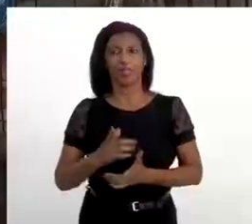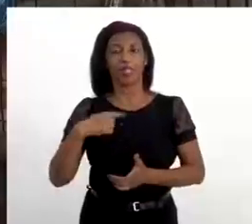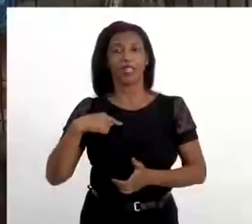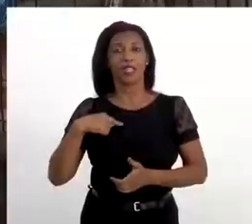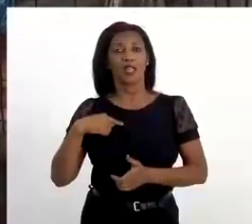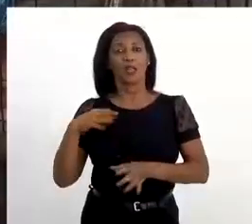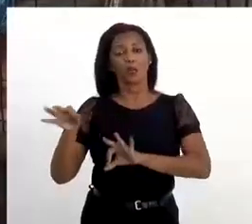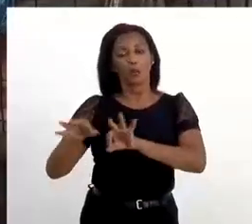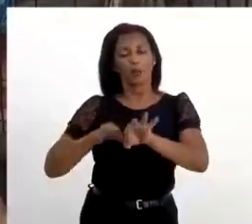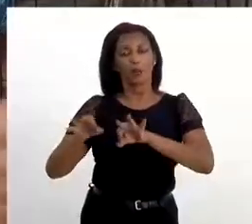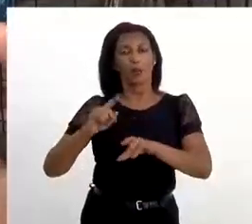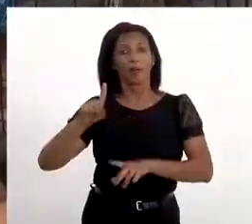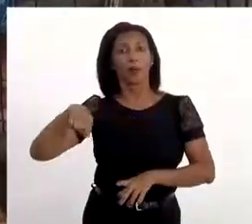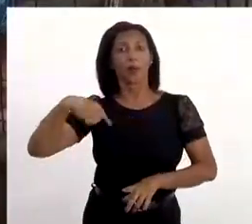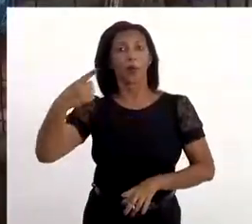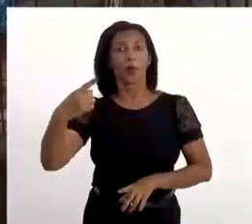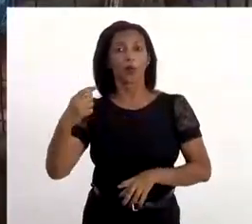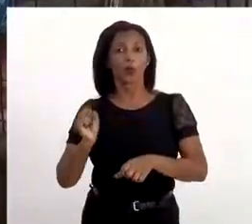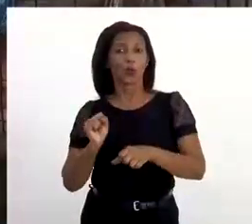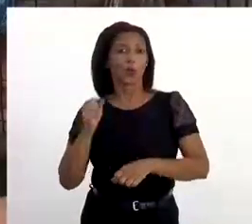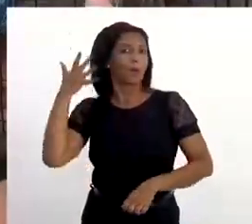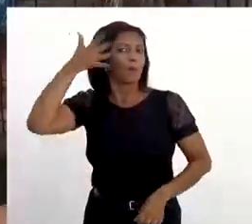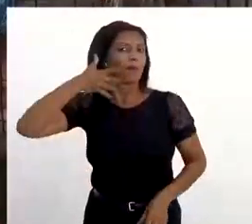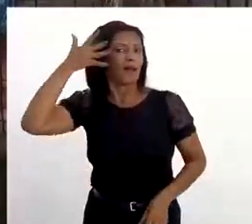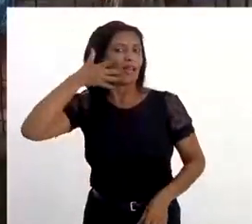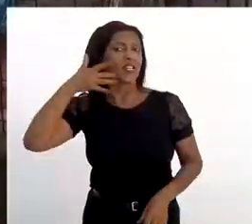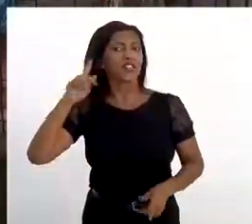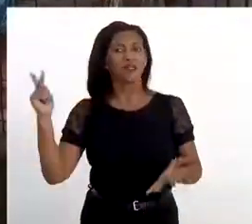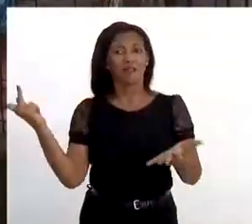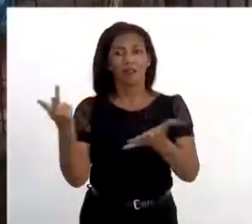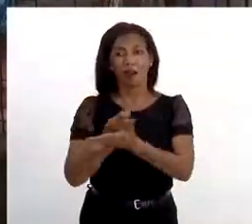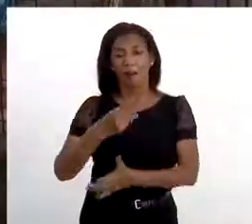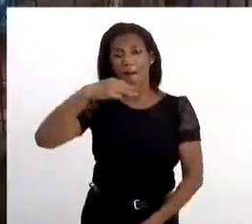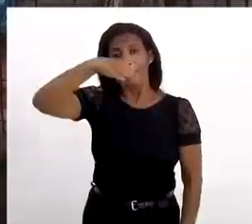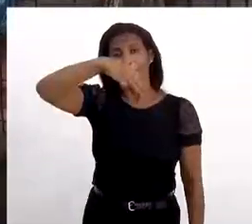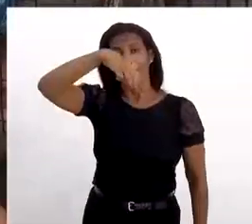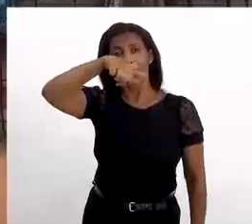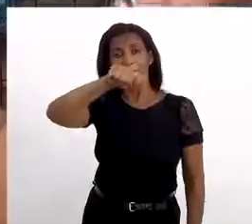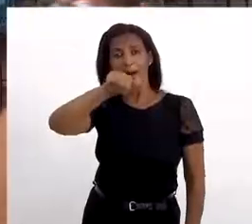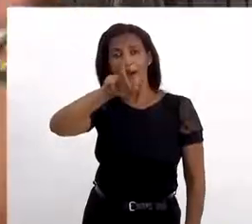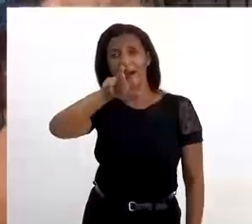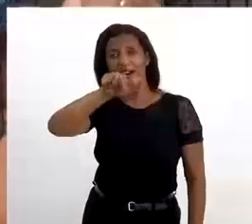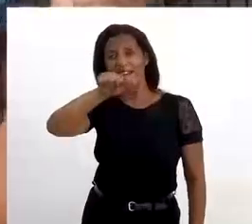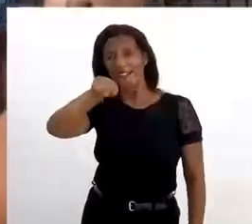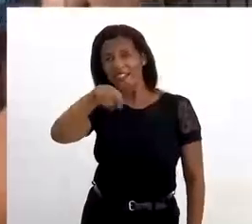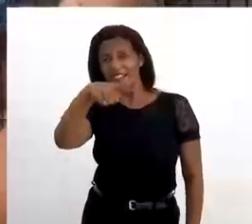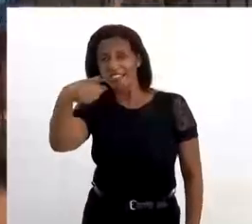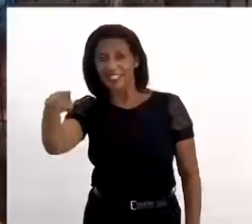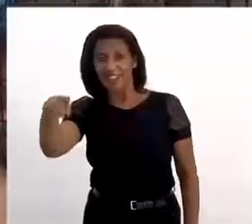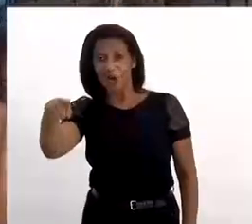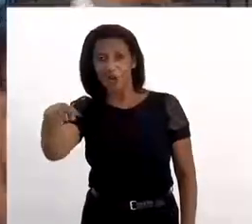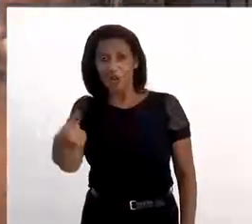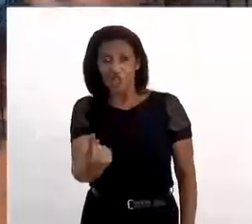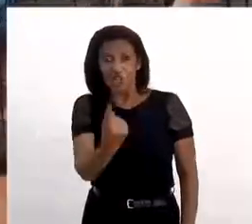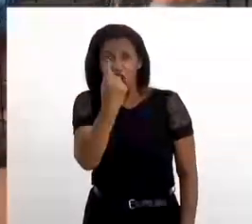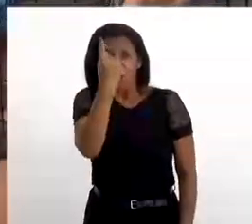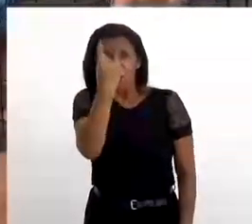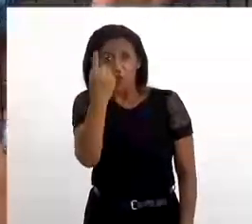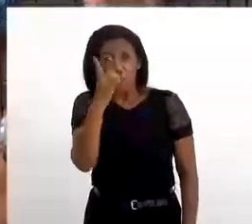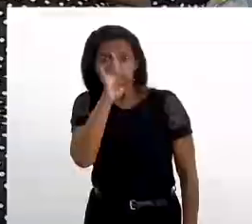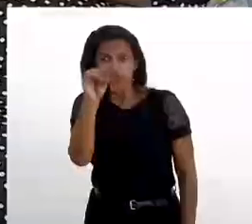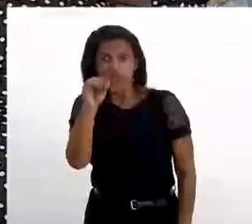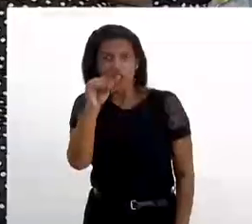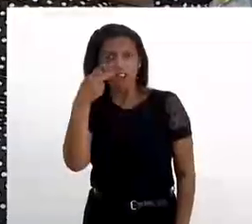próximo Seminário Nacional da Renafro, que vai ser no Maranhão. Eu quero fazer no Maranhão. Eu fui ao Maranhão, e aí um dia, Josia, eu visitei cinco